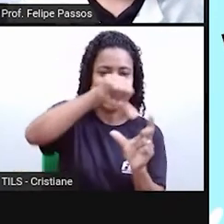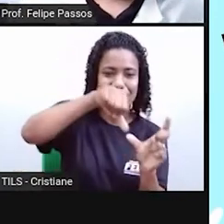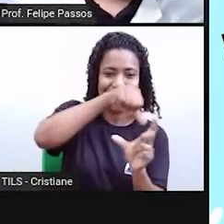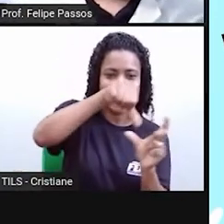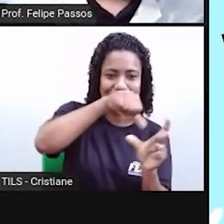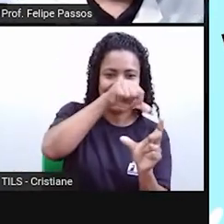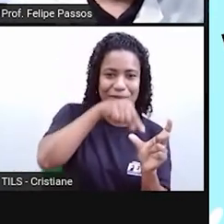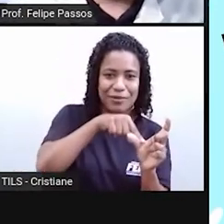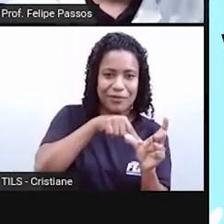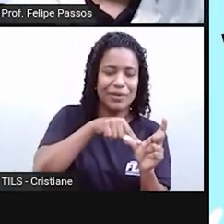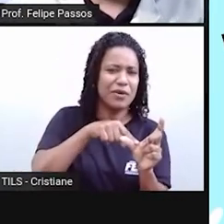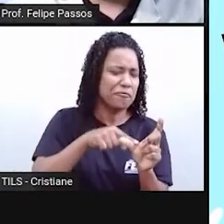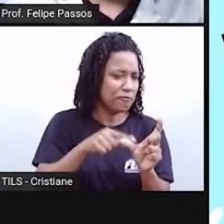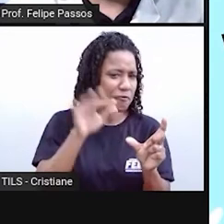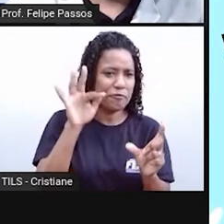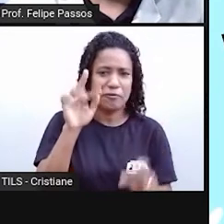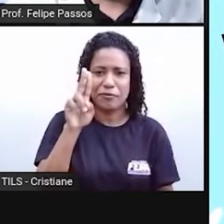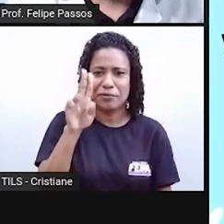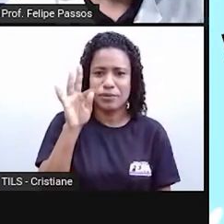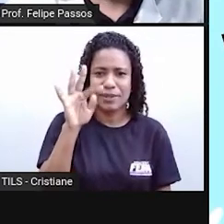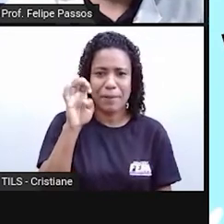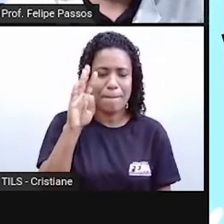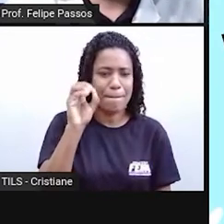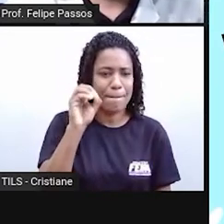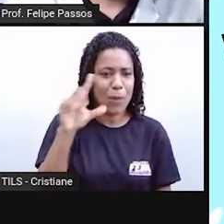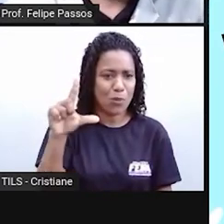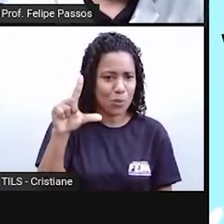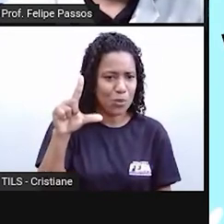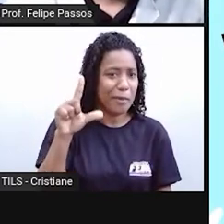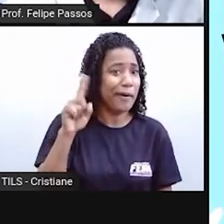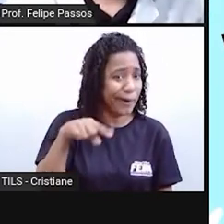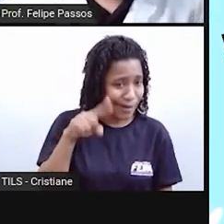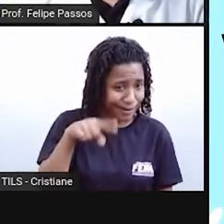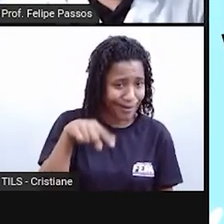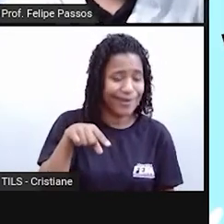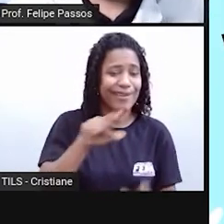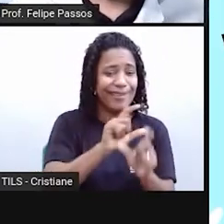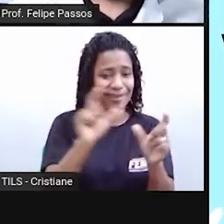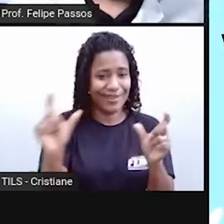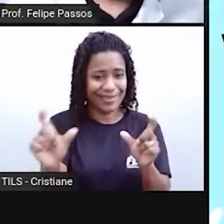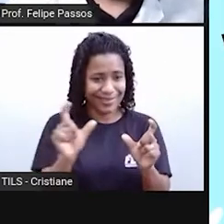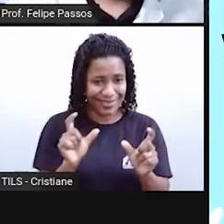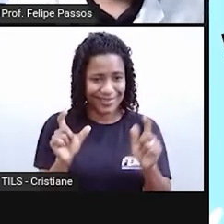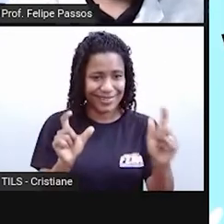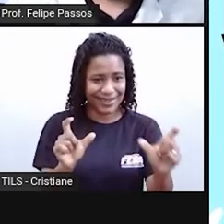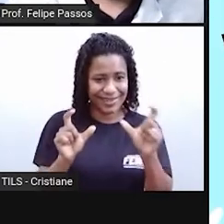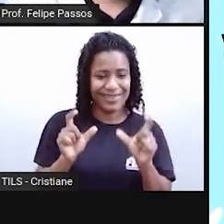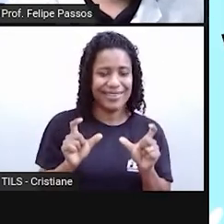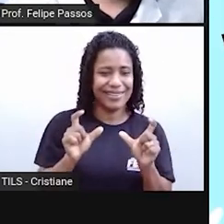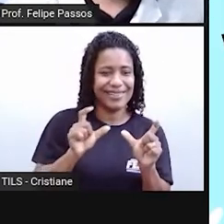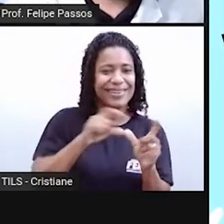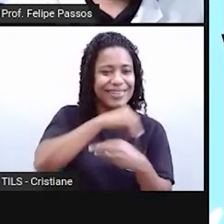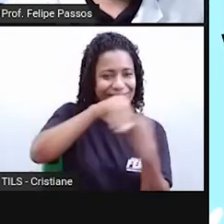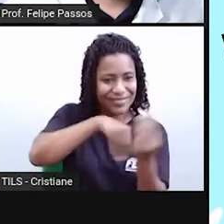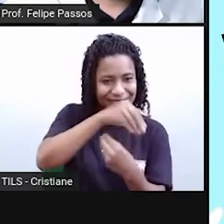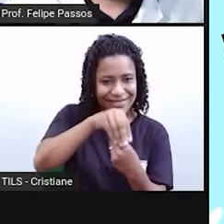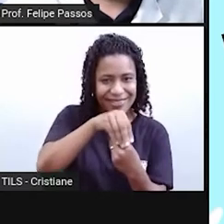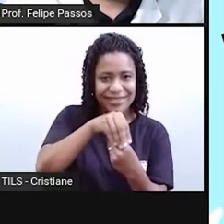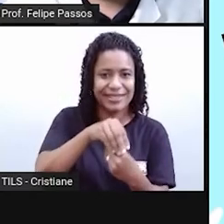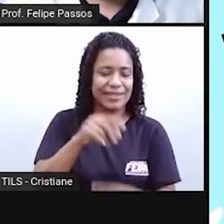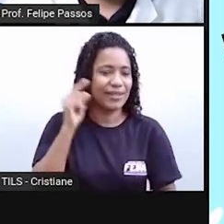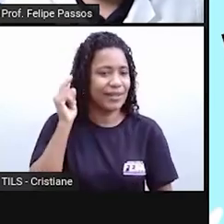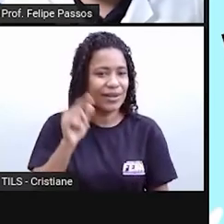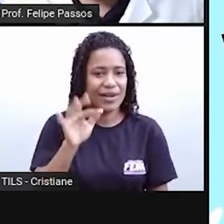Futebol, professor? Futebol é uma palavra estrangeira? É. A escrita de futebol, em inglês, seria F